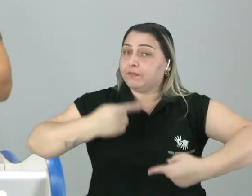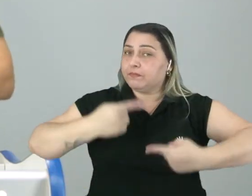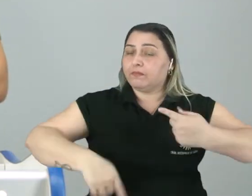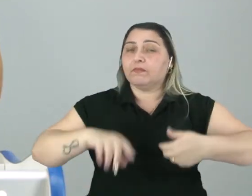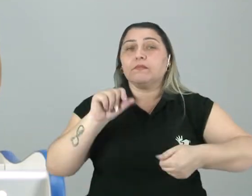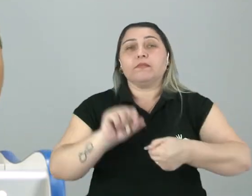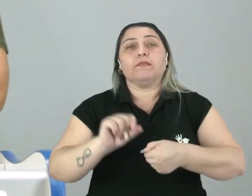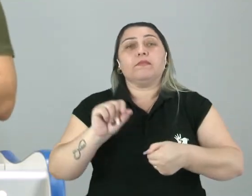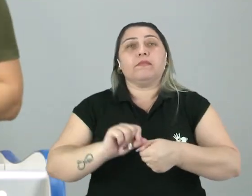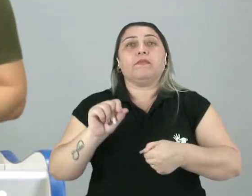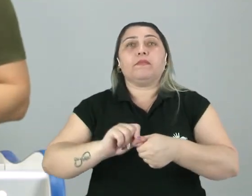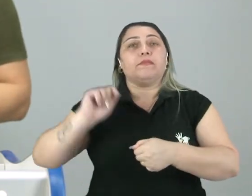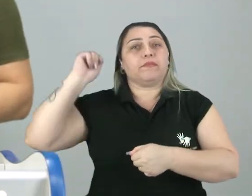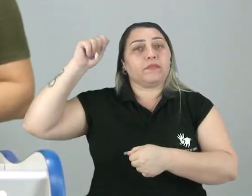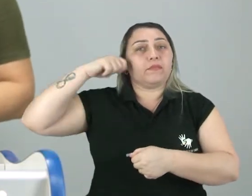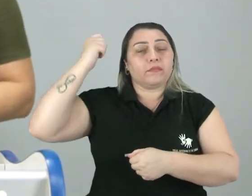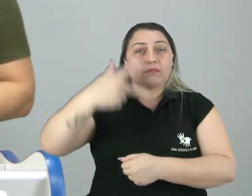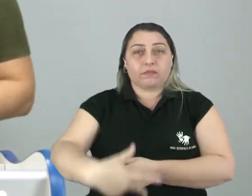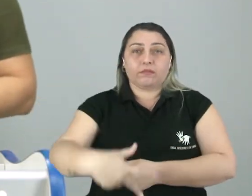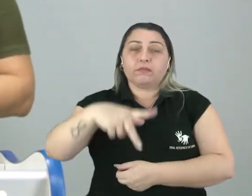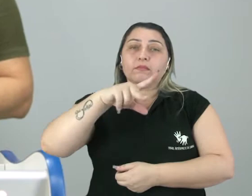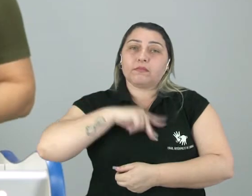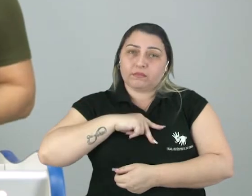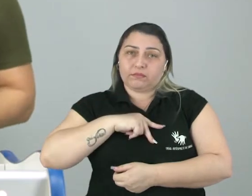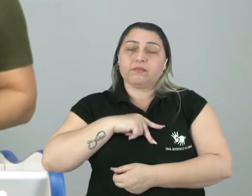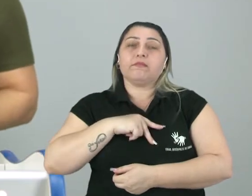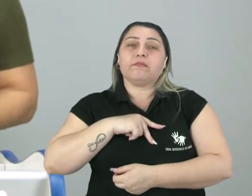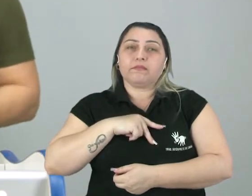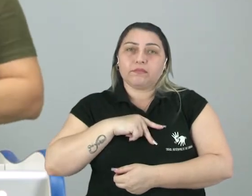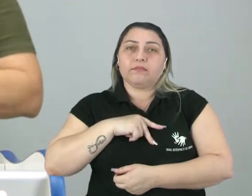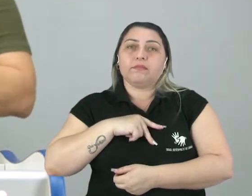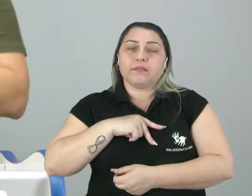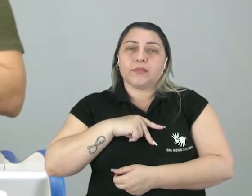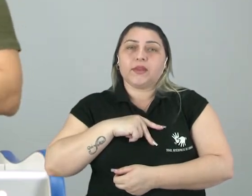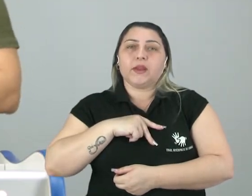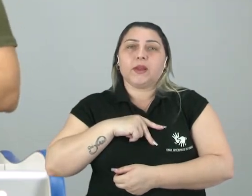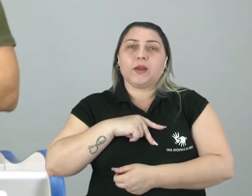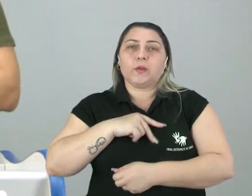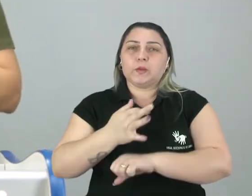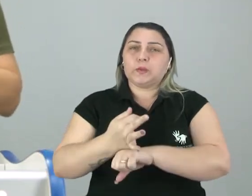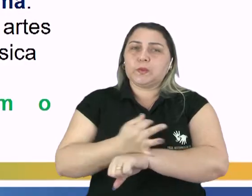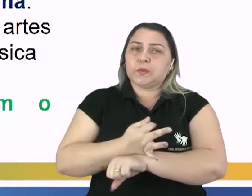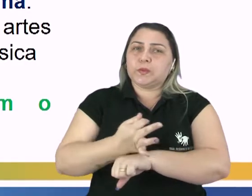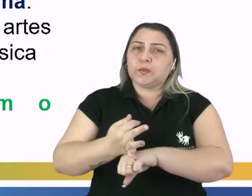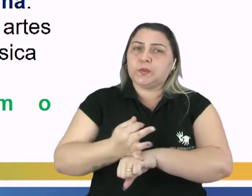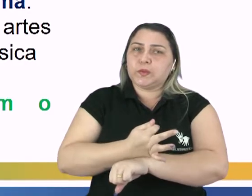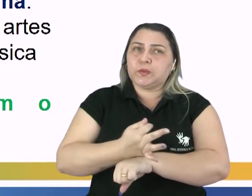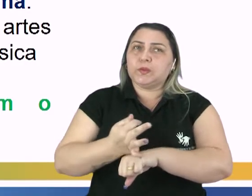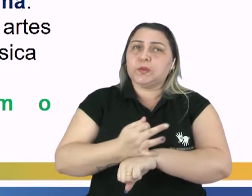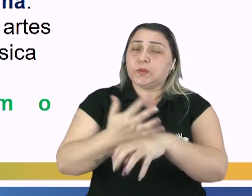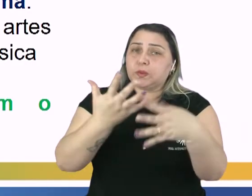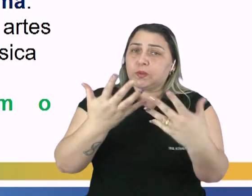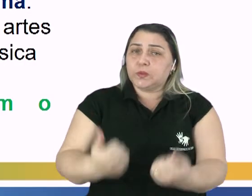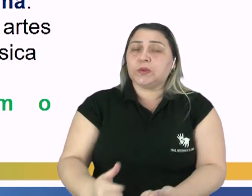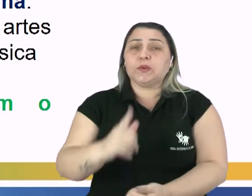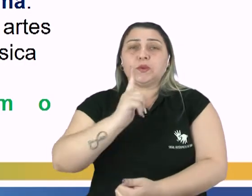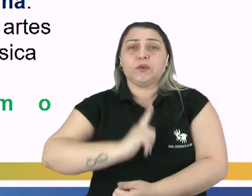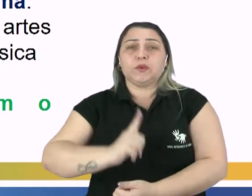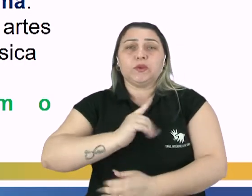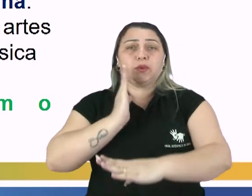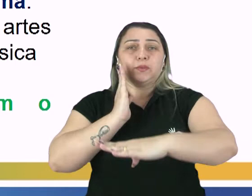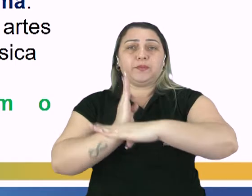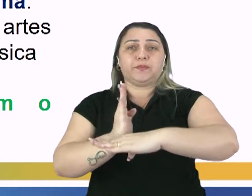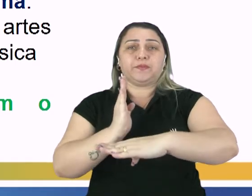fizeram com que os artistas portugueses resistissem a aderir ao estilo literário